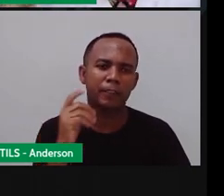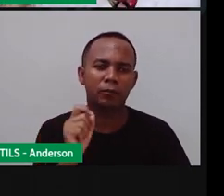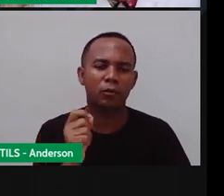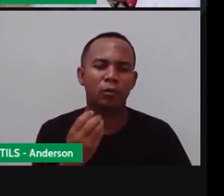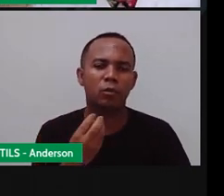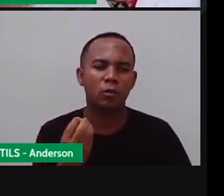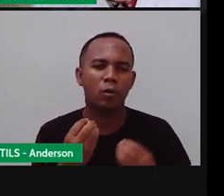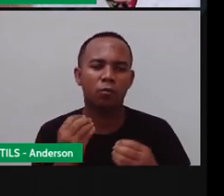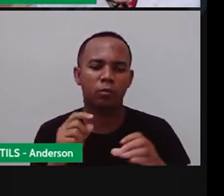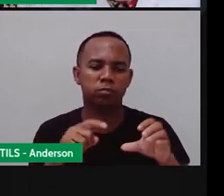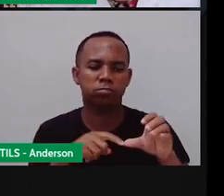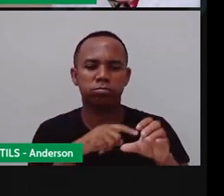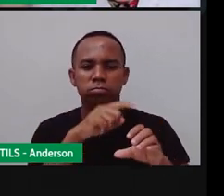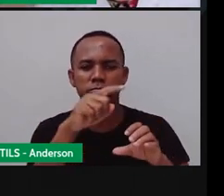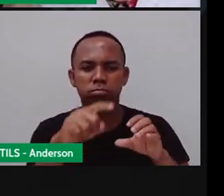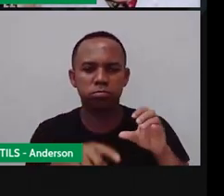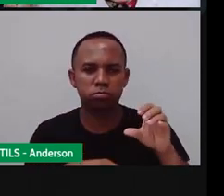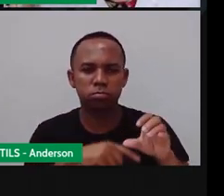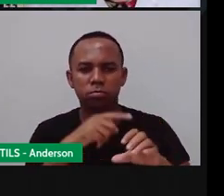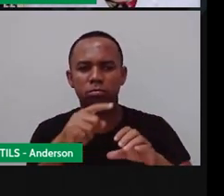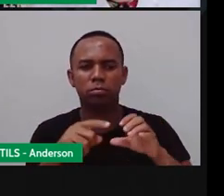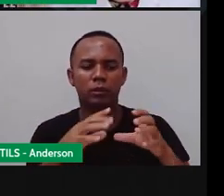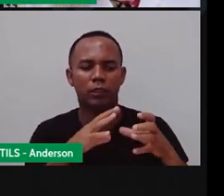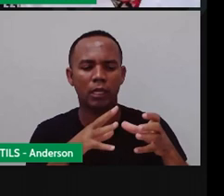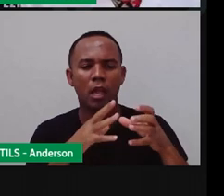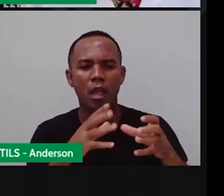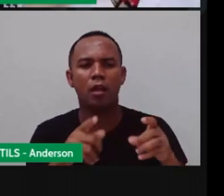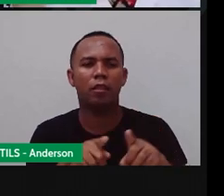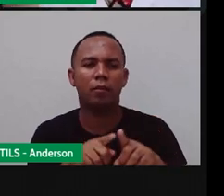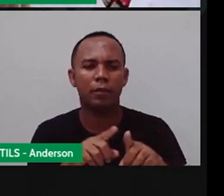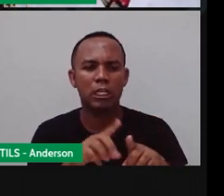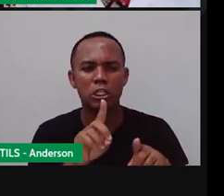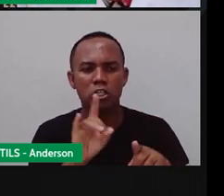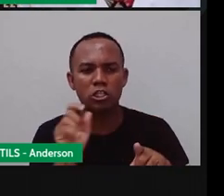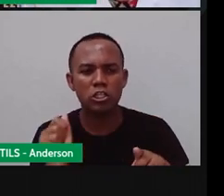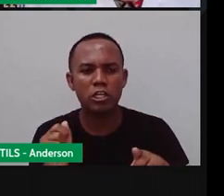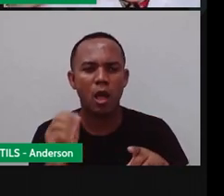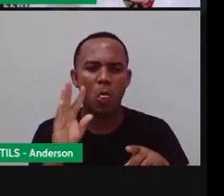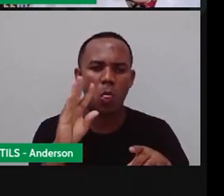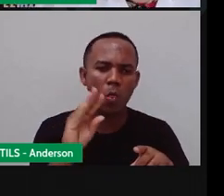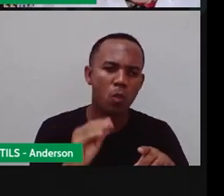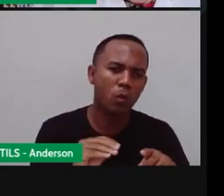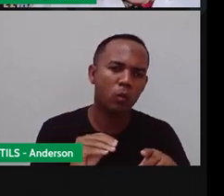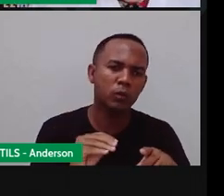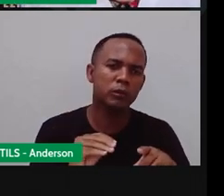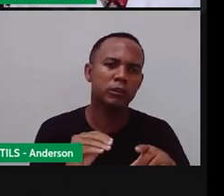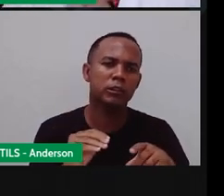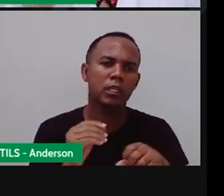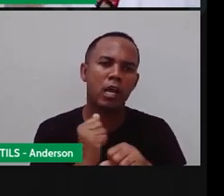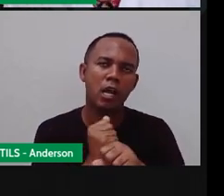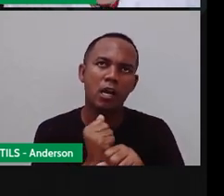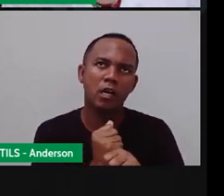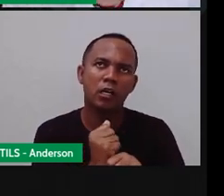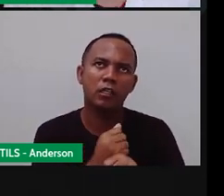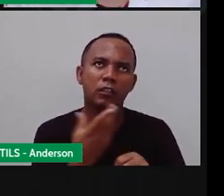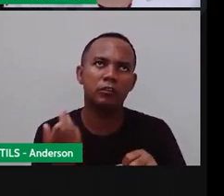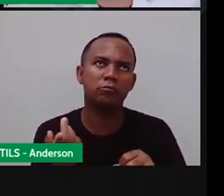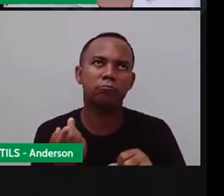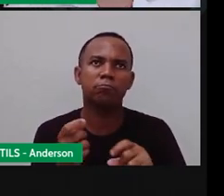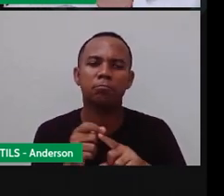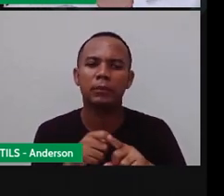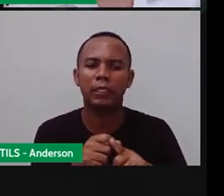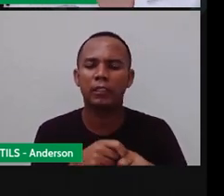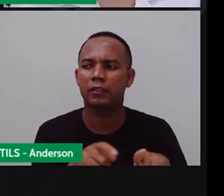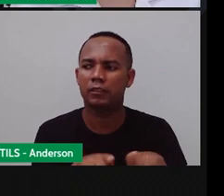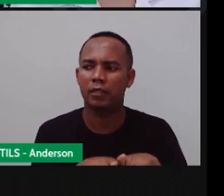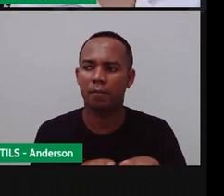movimentos da Terra, a gente fala sobre isso, sobre dia, sobre noite, sobre as estações do ano. Vamos rever isso